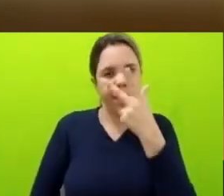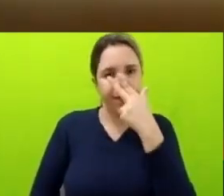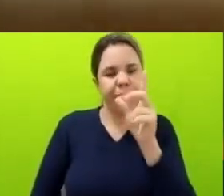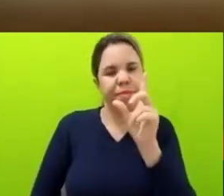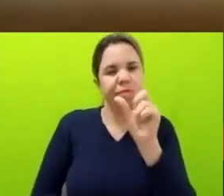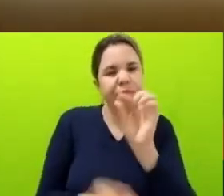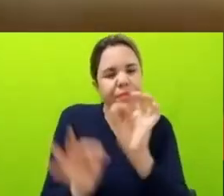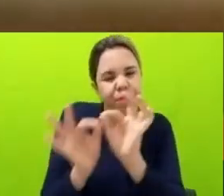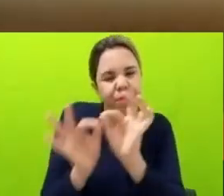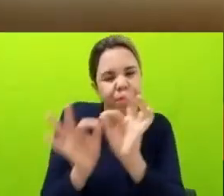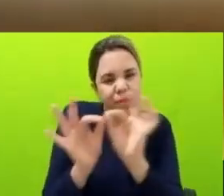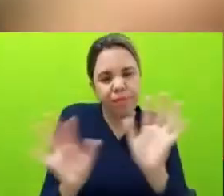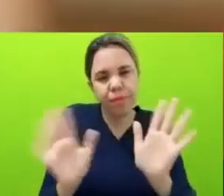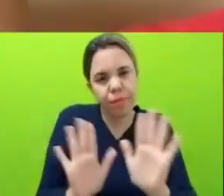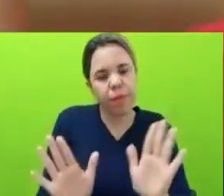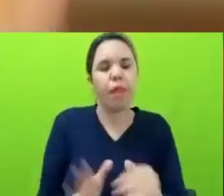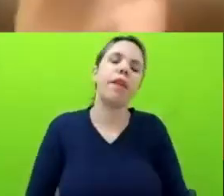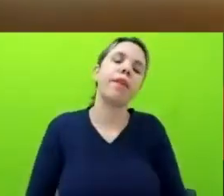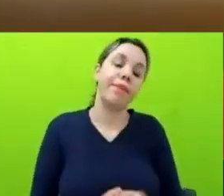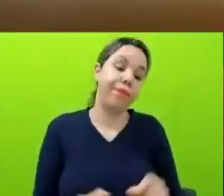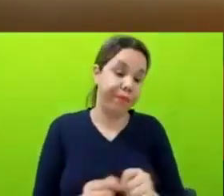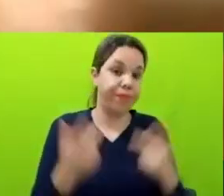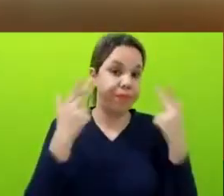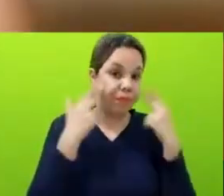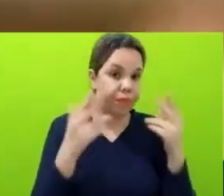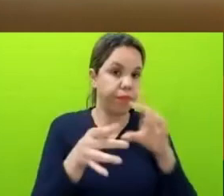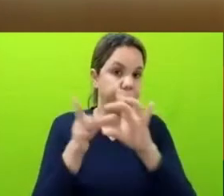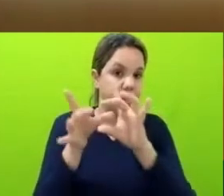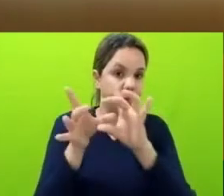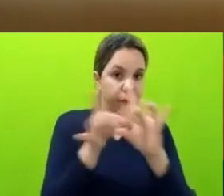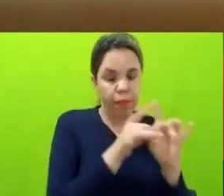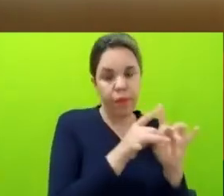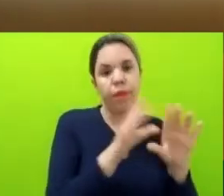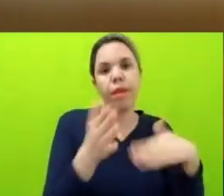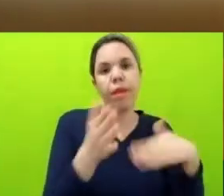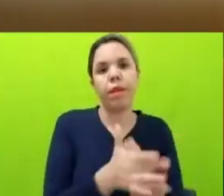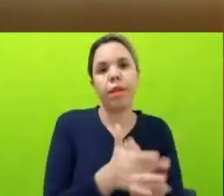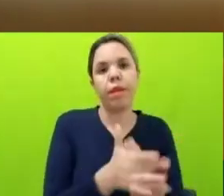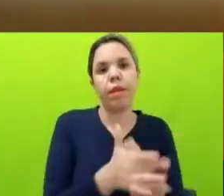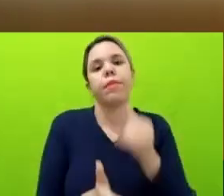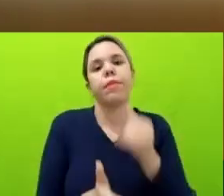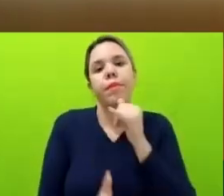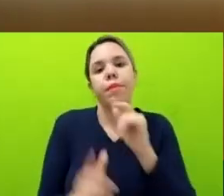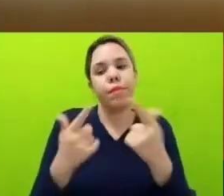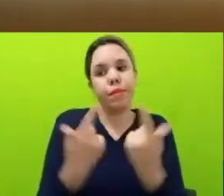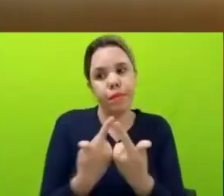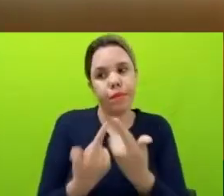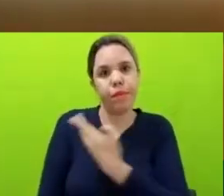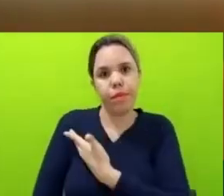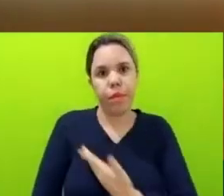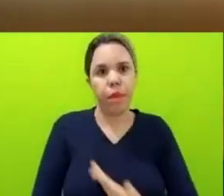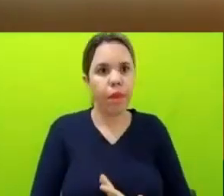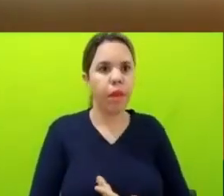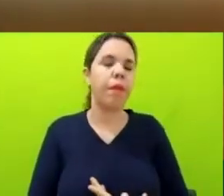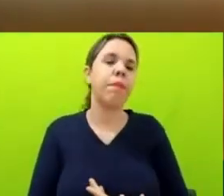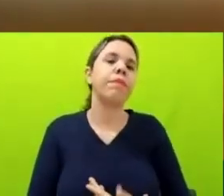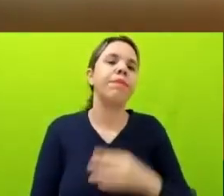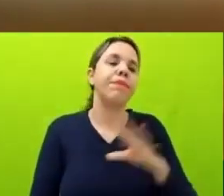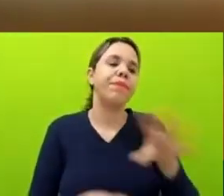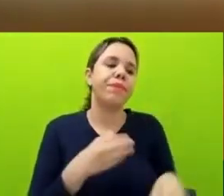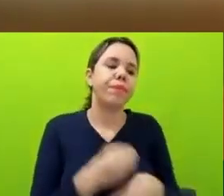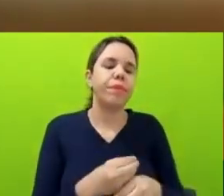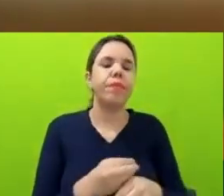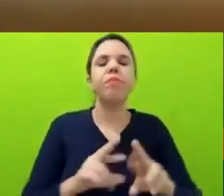fazem parte do contexto todo, até esse macro, essa gestão pública, assim, completamente descompromissada com transparência